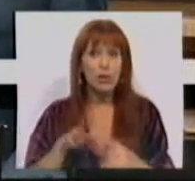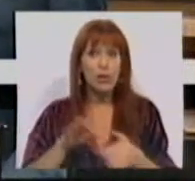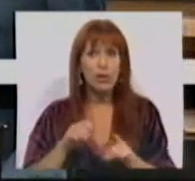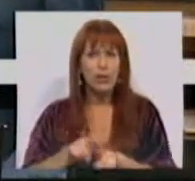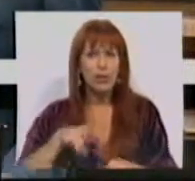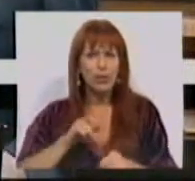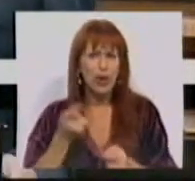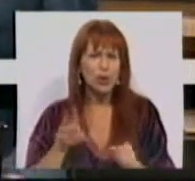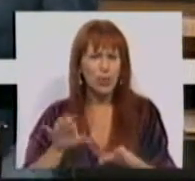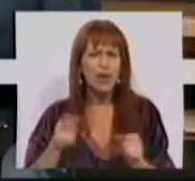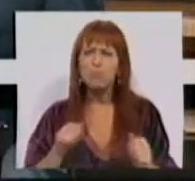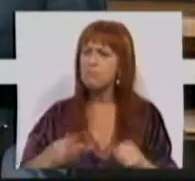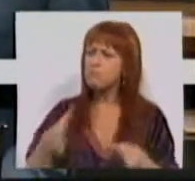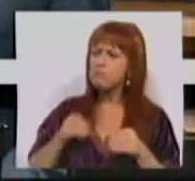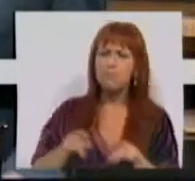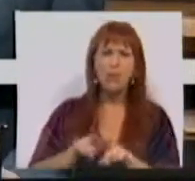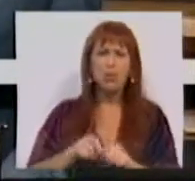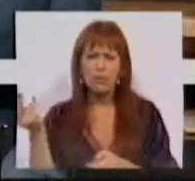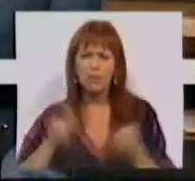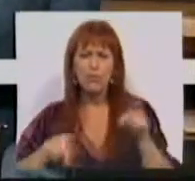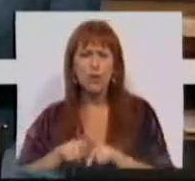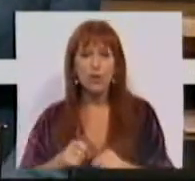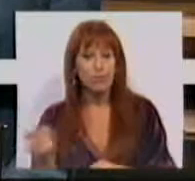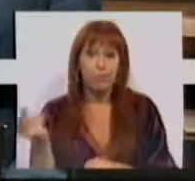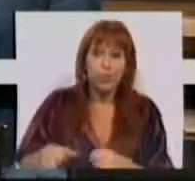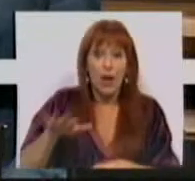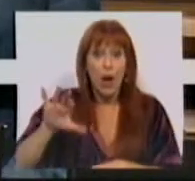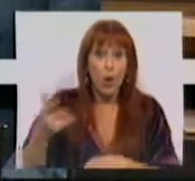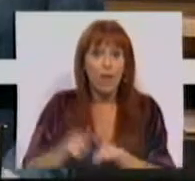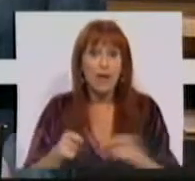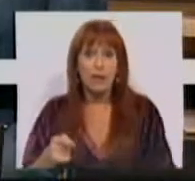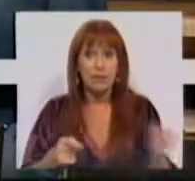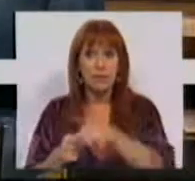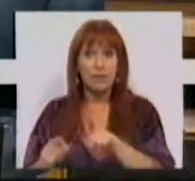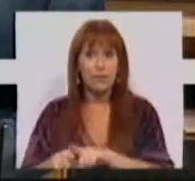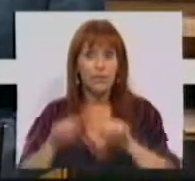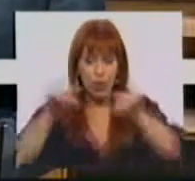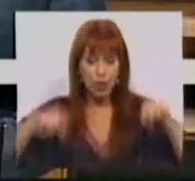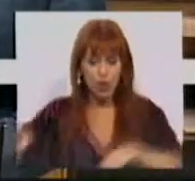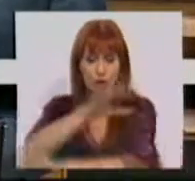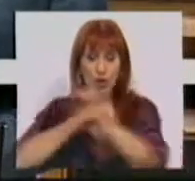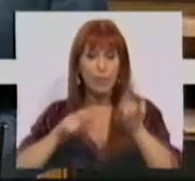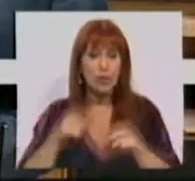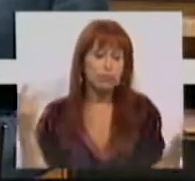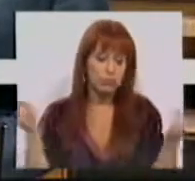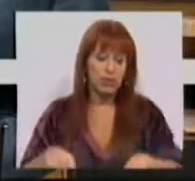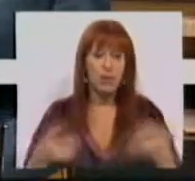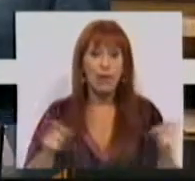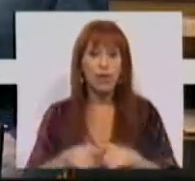um dos países mais suscetíveis ao fenómeno da impensibilidade climática no espaço europeu além